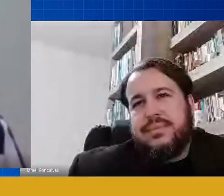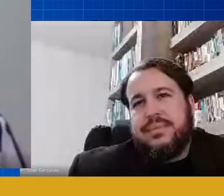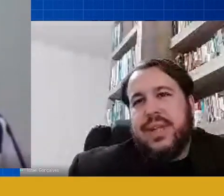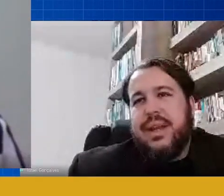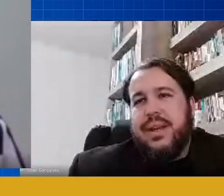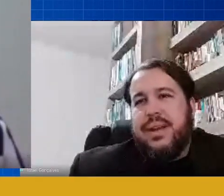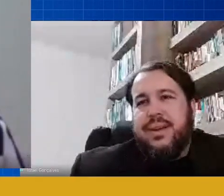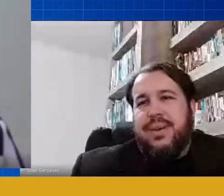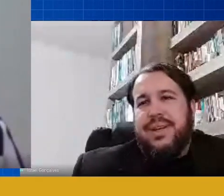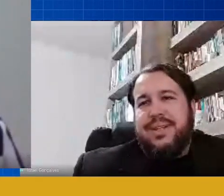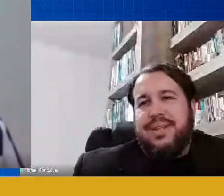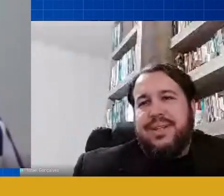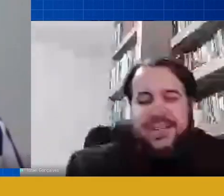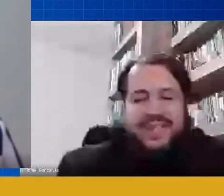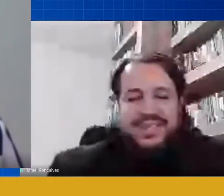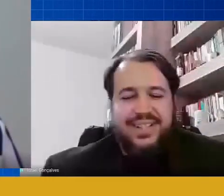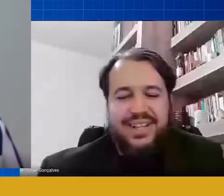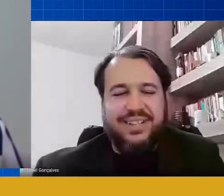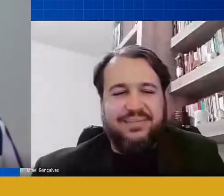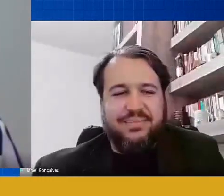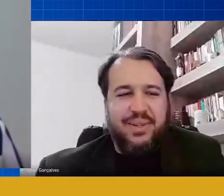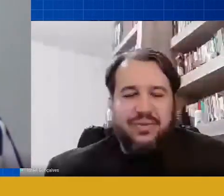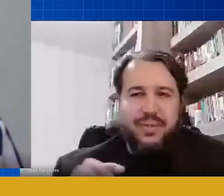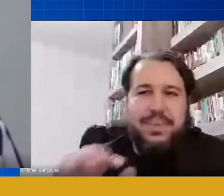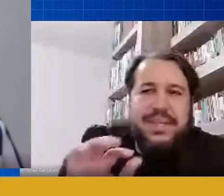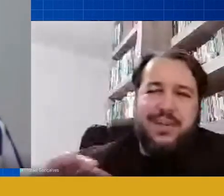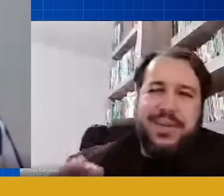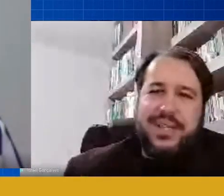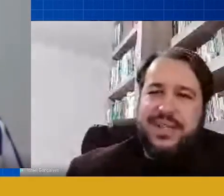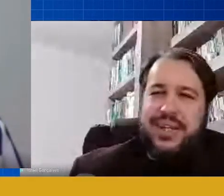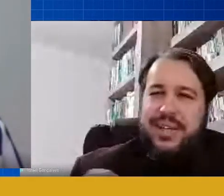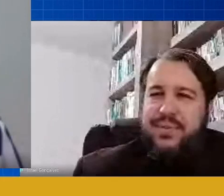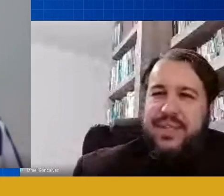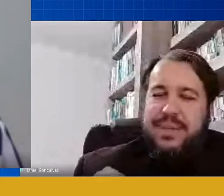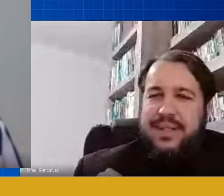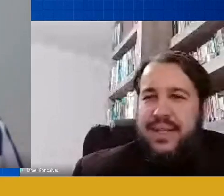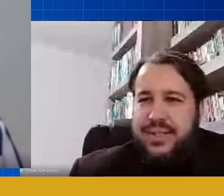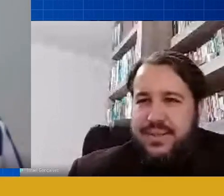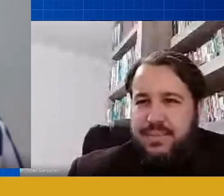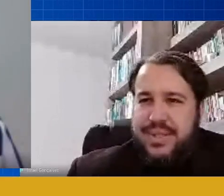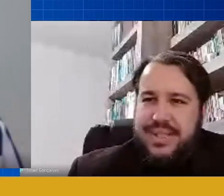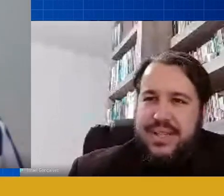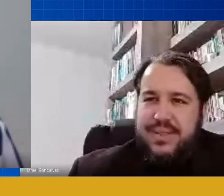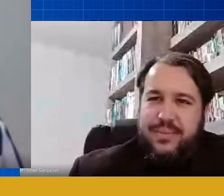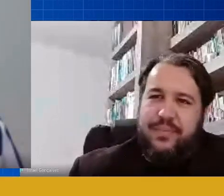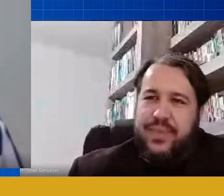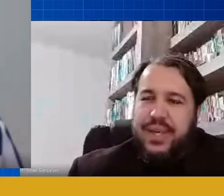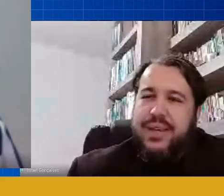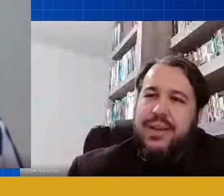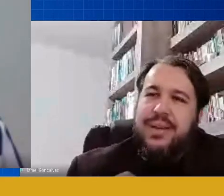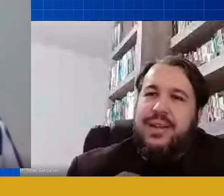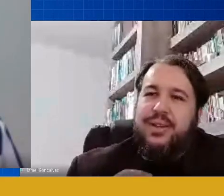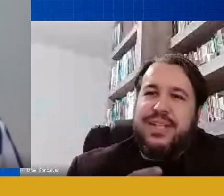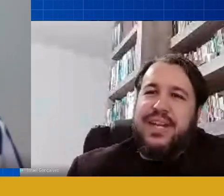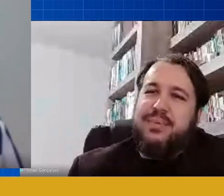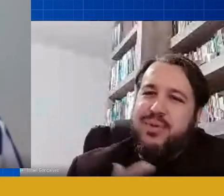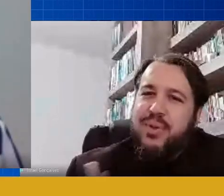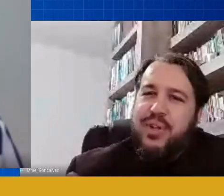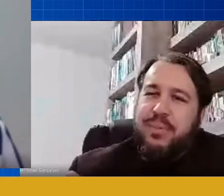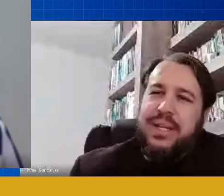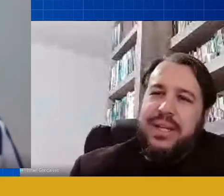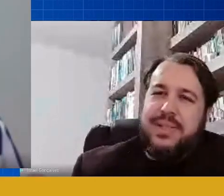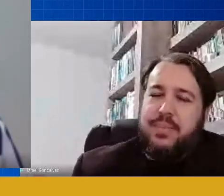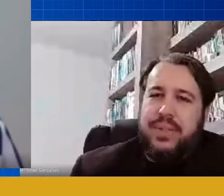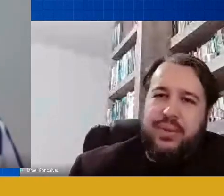futuro olha Adriana vamos pensar uma questão que é fundamental nesse processo nós